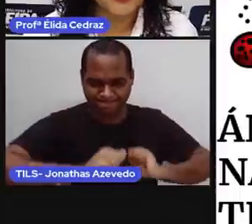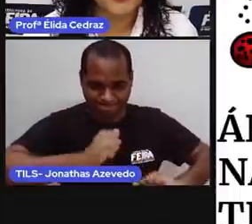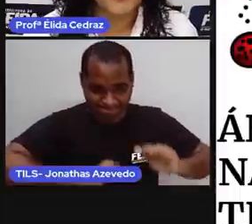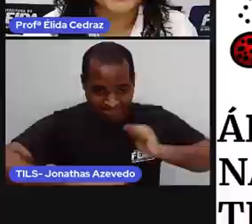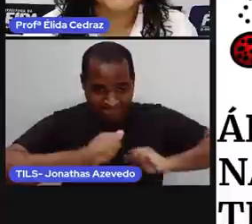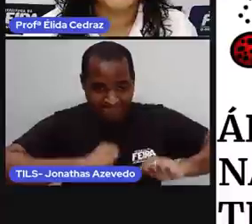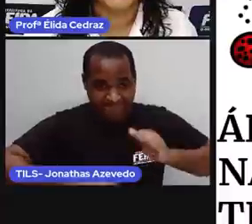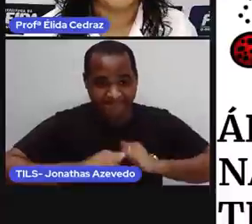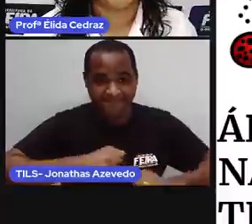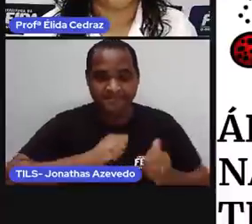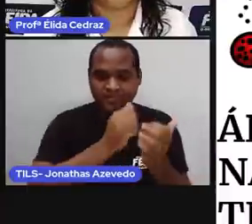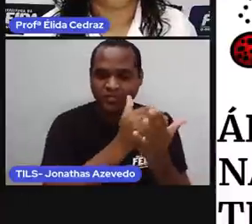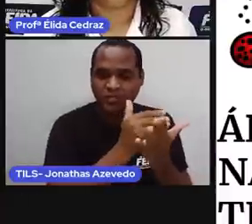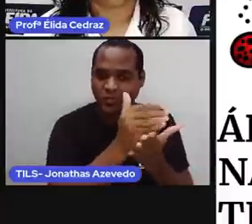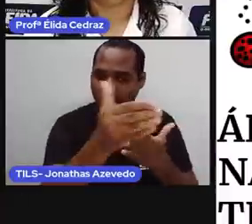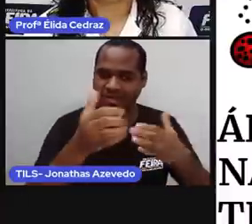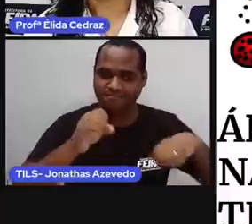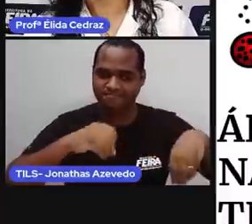então vamos começar!